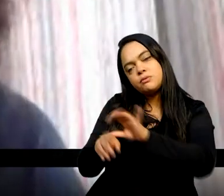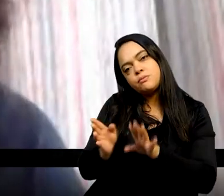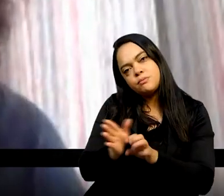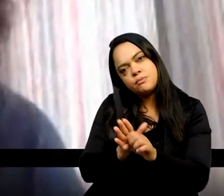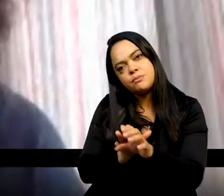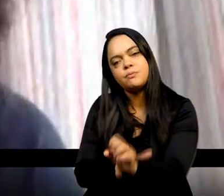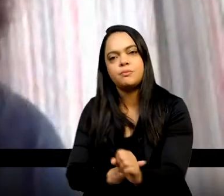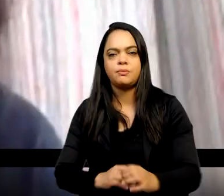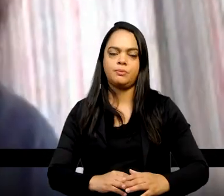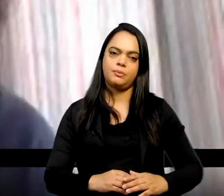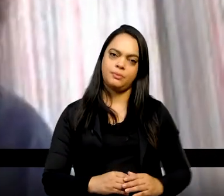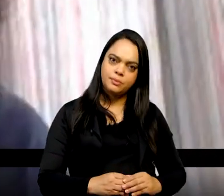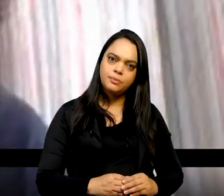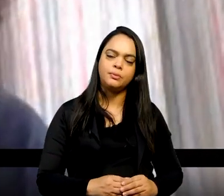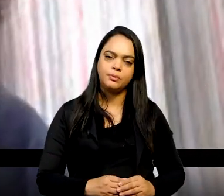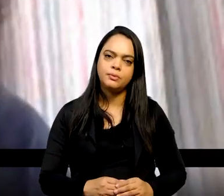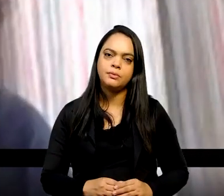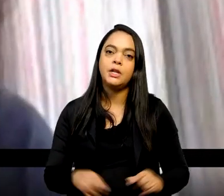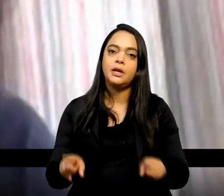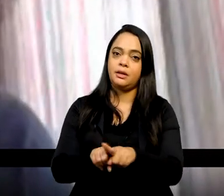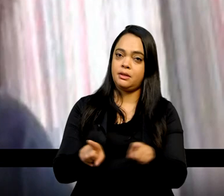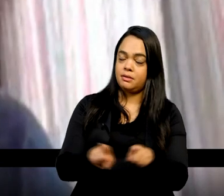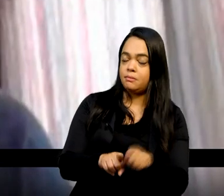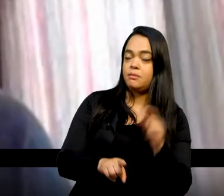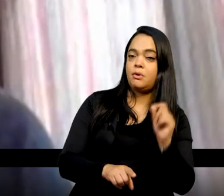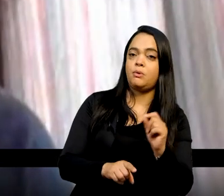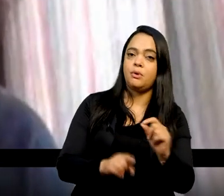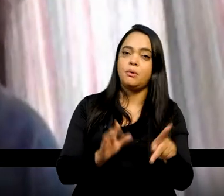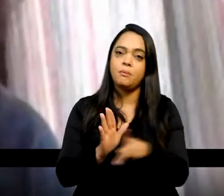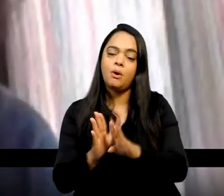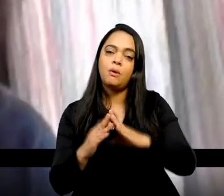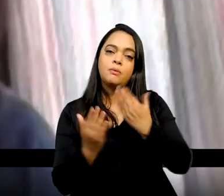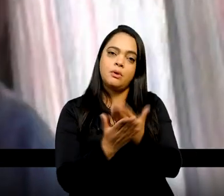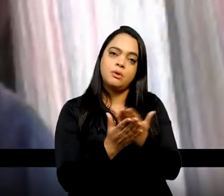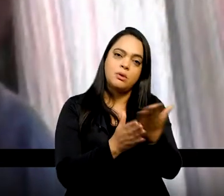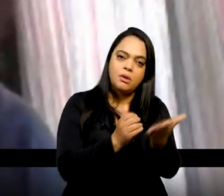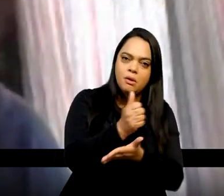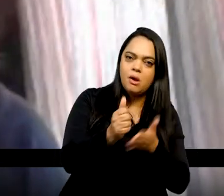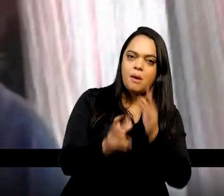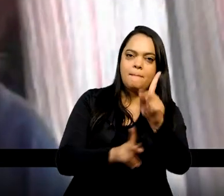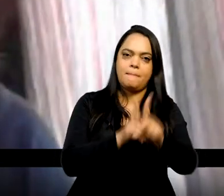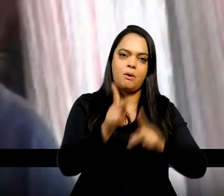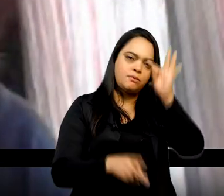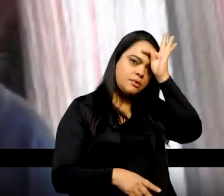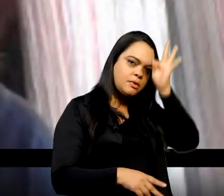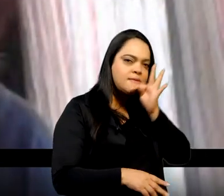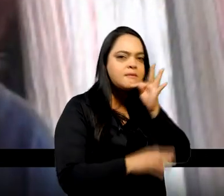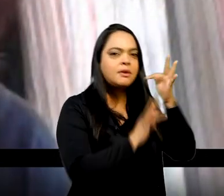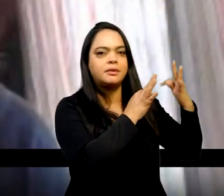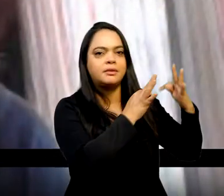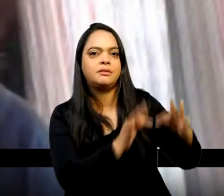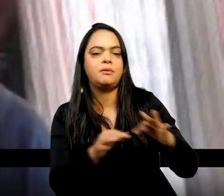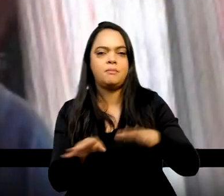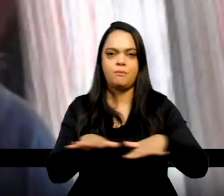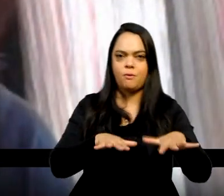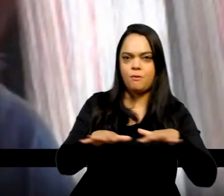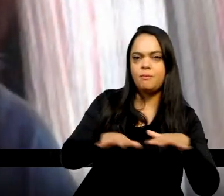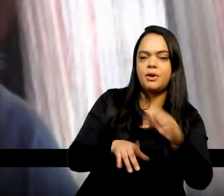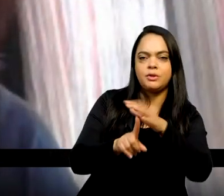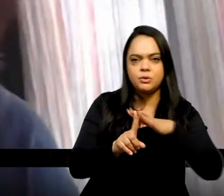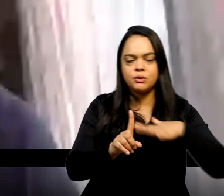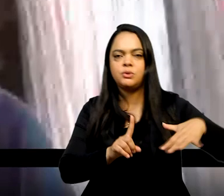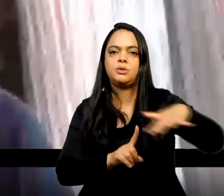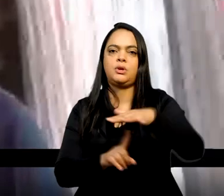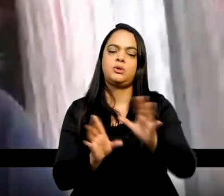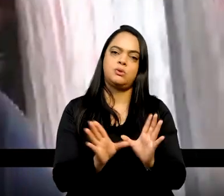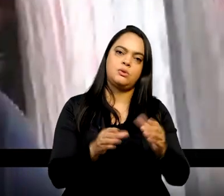e aqueles produzidos na escola básica, pelos povos tradicionais e pelos movimentos sociais e coletivos democráticos.